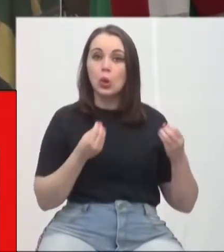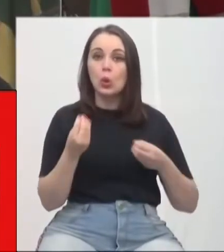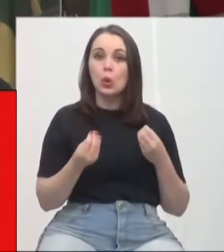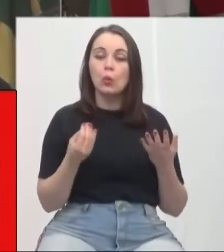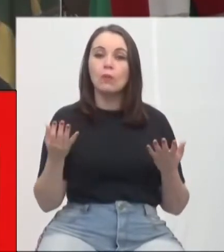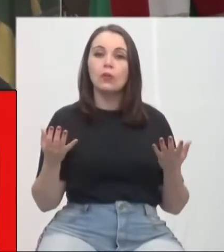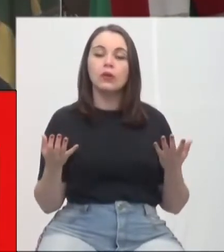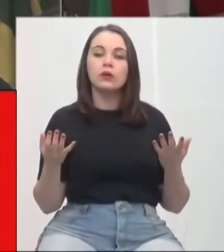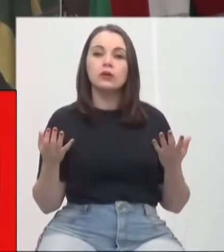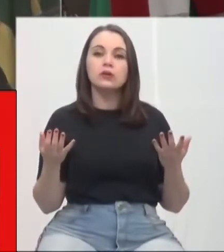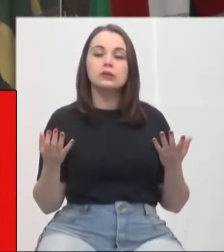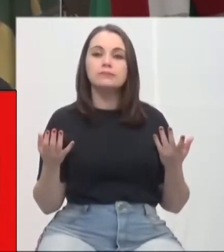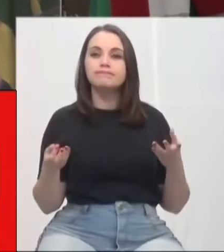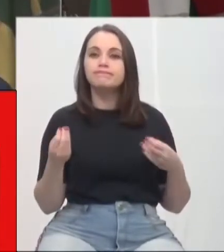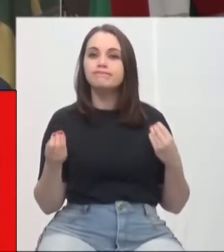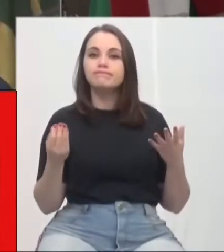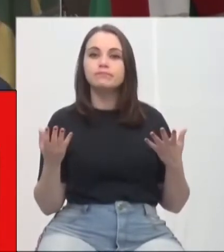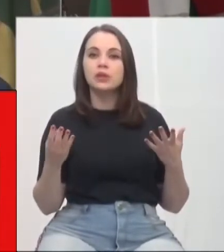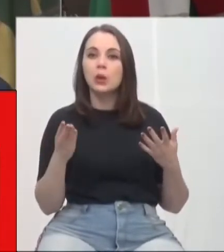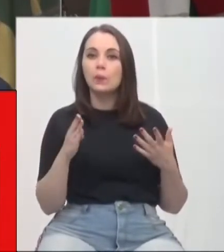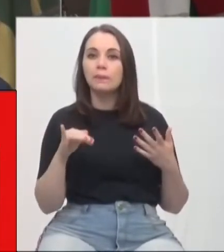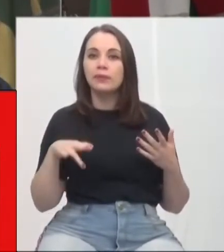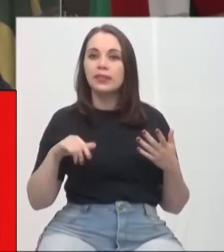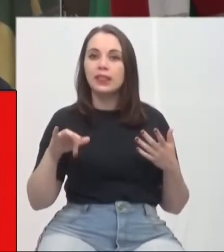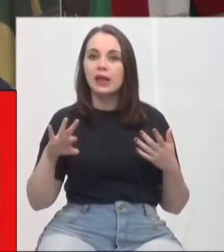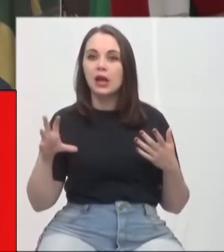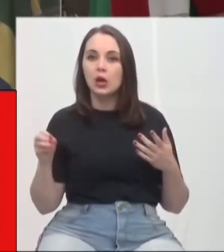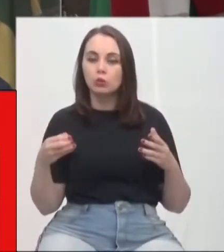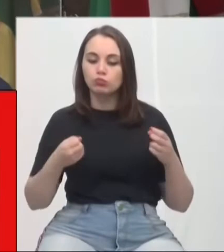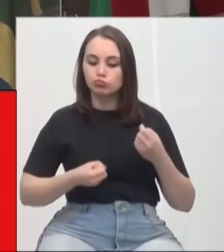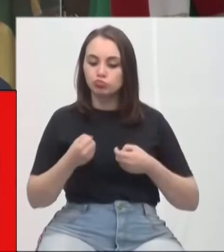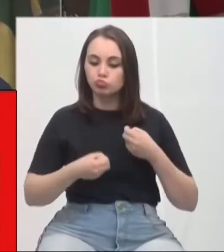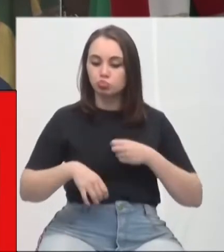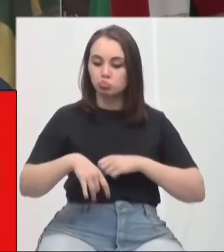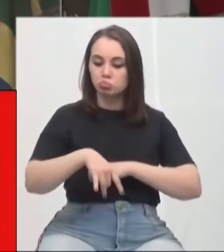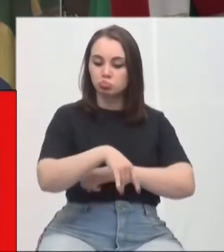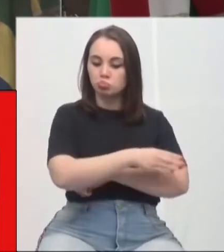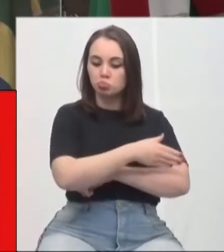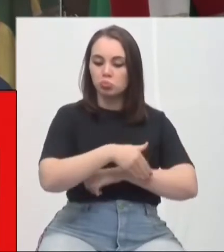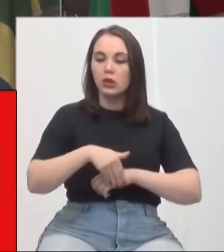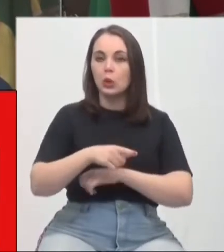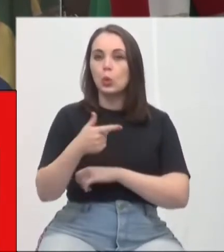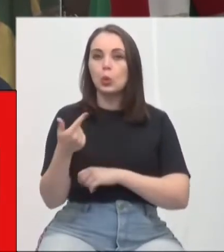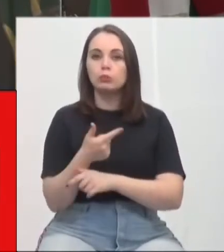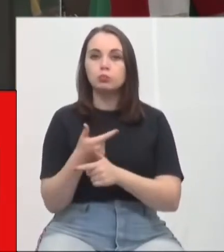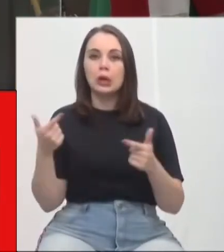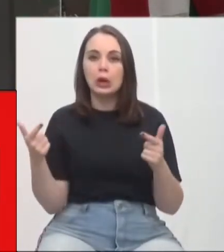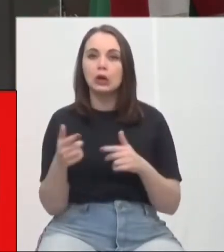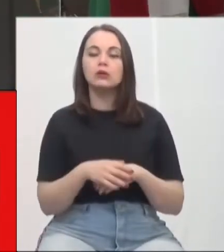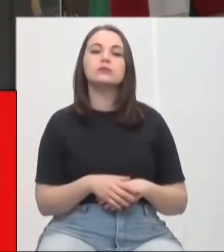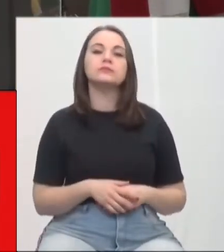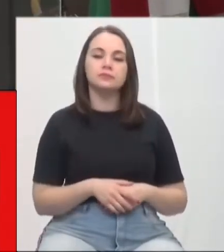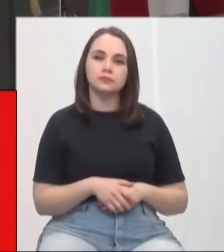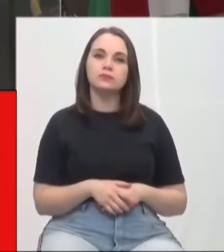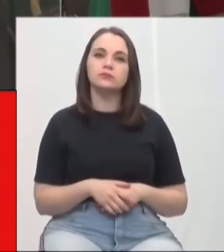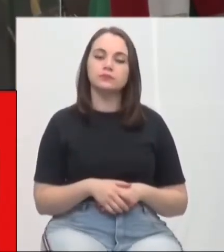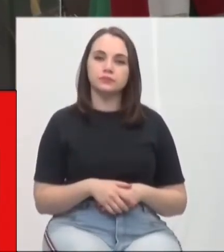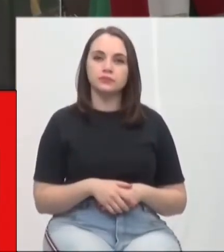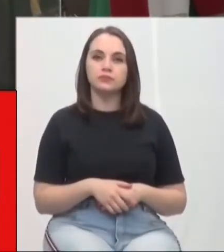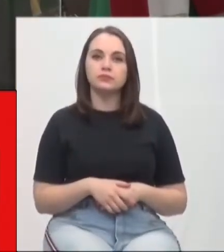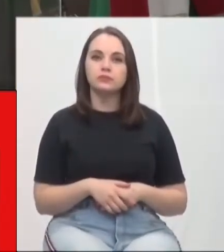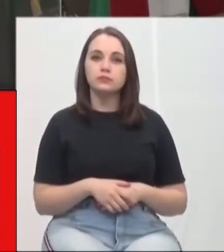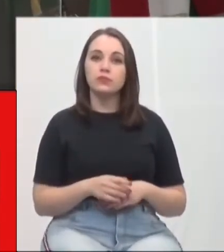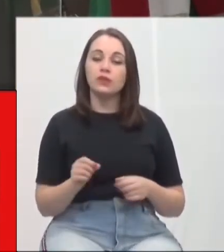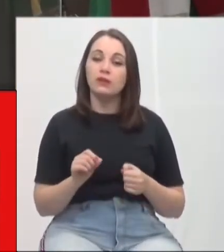temos aqui em Criciúma obras do binário, por exemplo, ou outras obras muito grandes feitas com